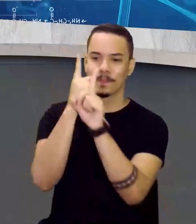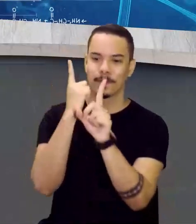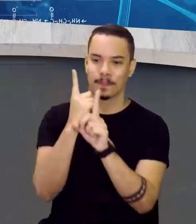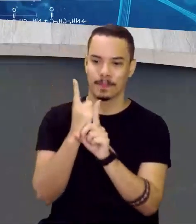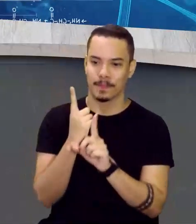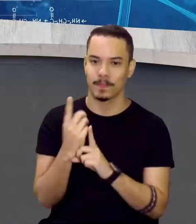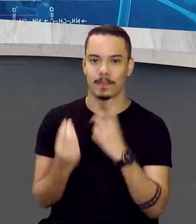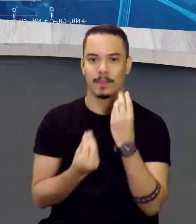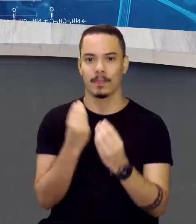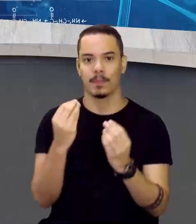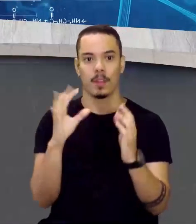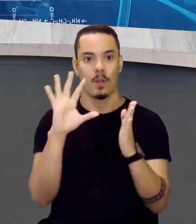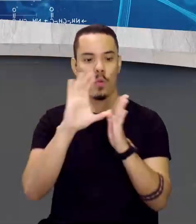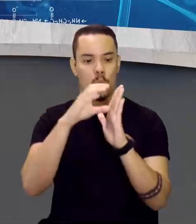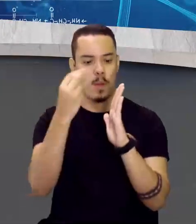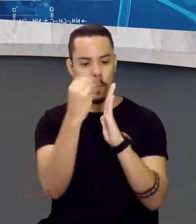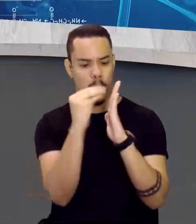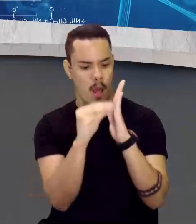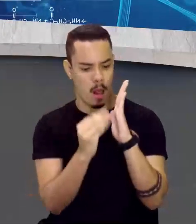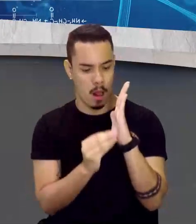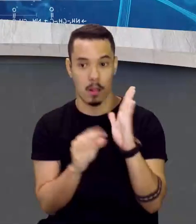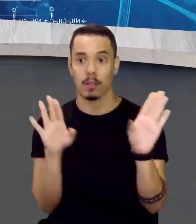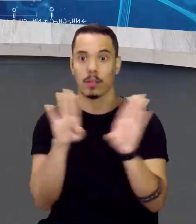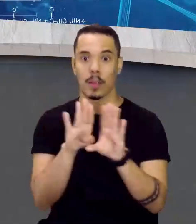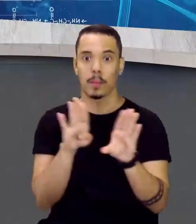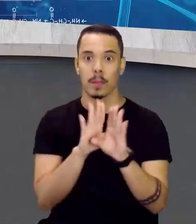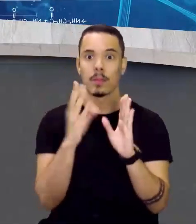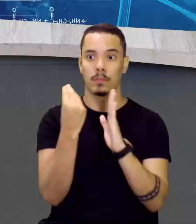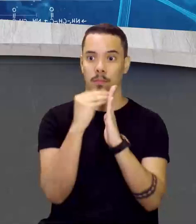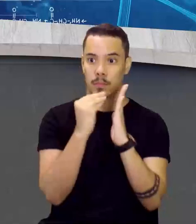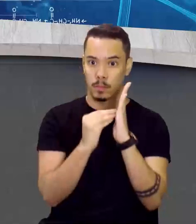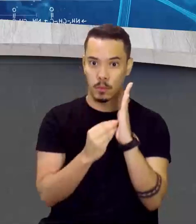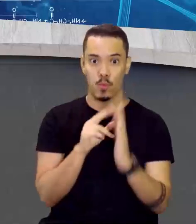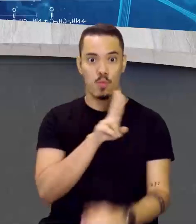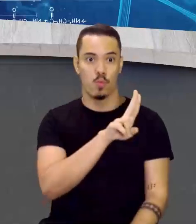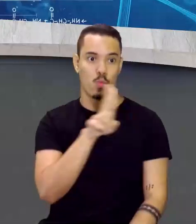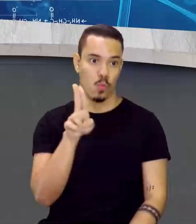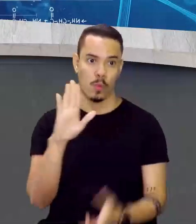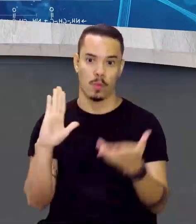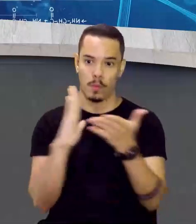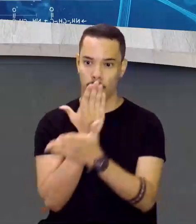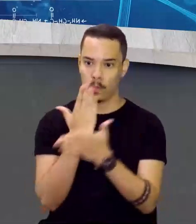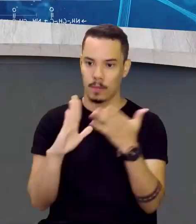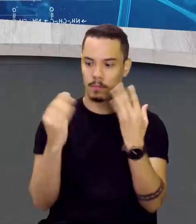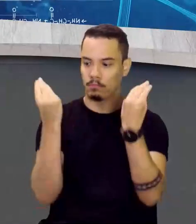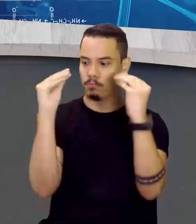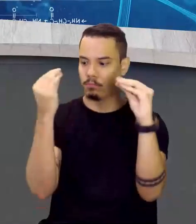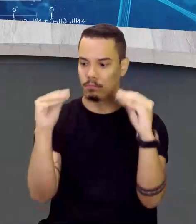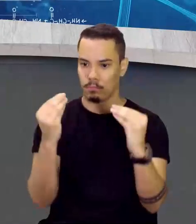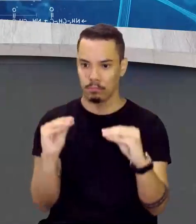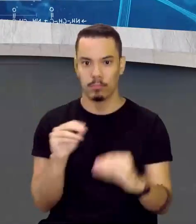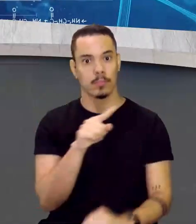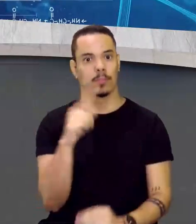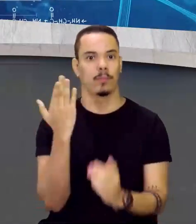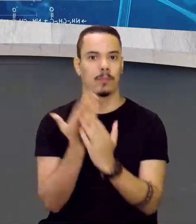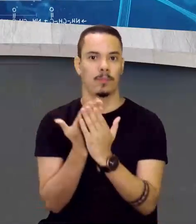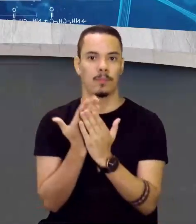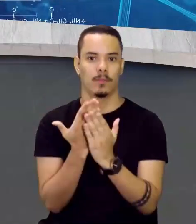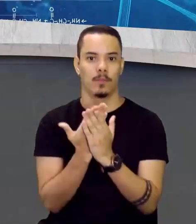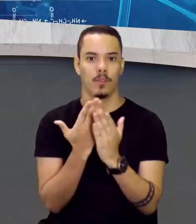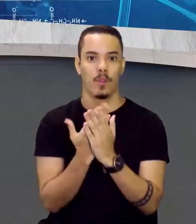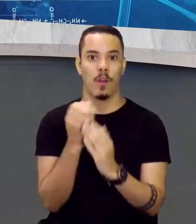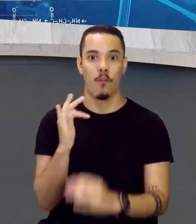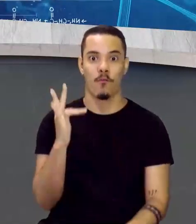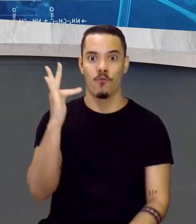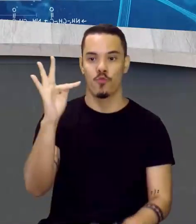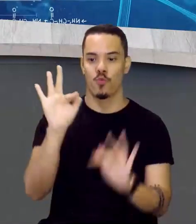compostos como um todo. Além do mais, os compostos, o nome de alguns compostos, quando estiver estudando as funções